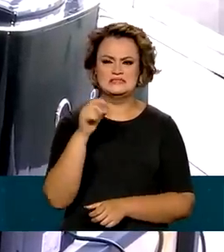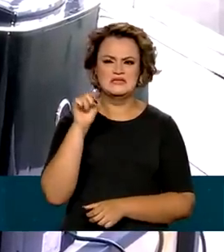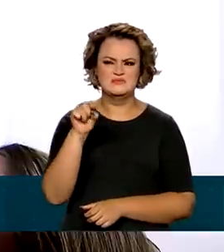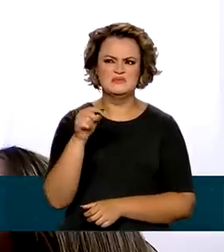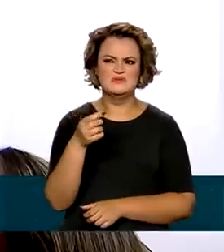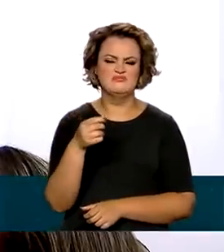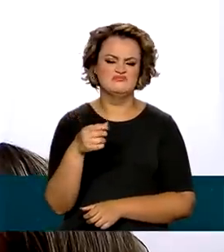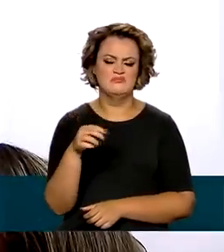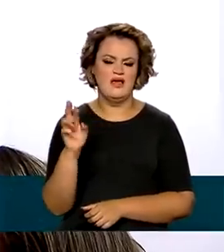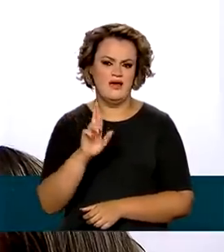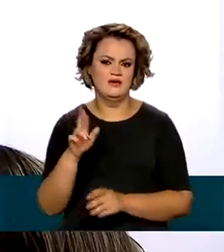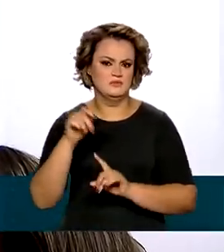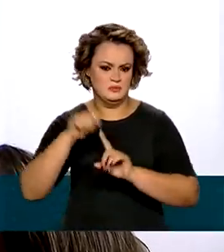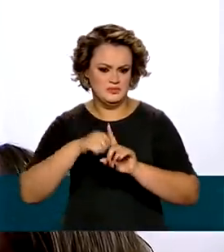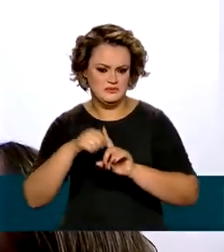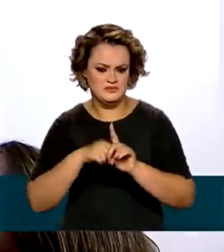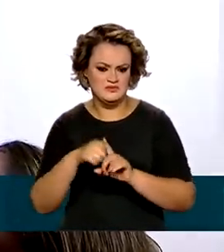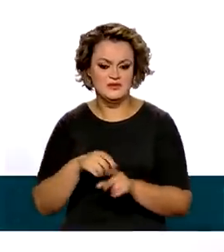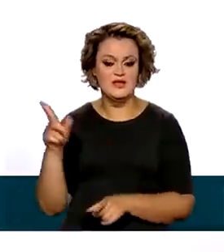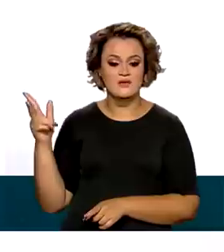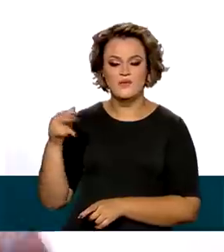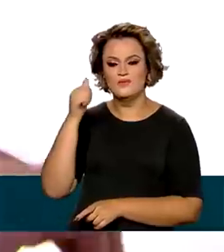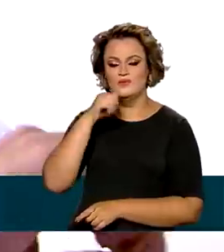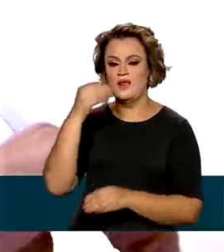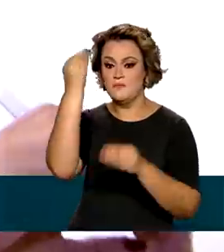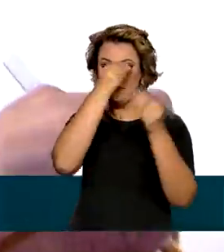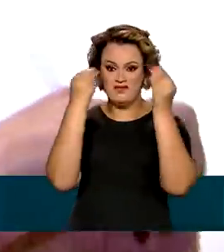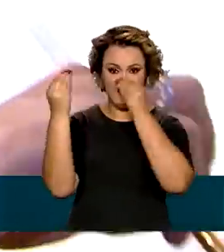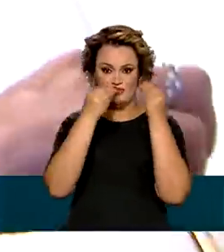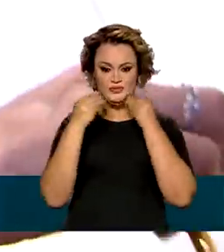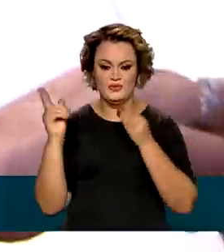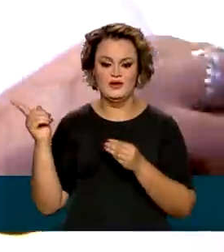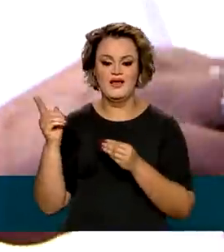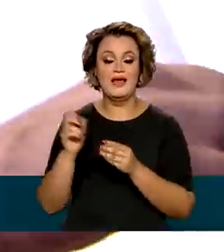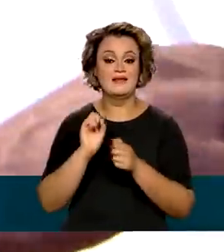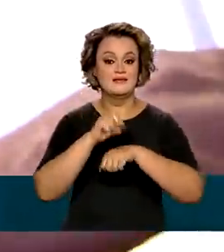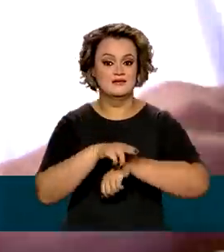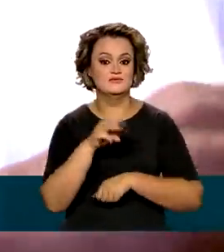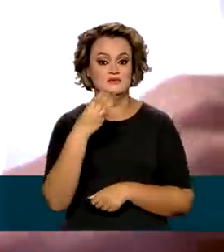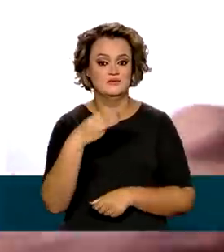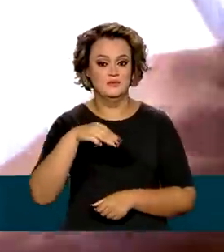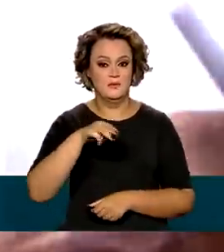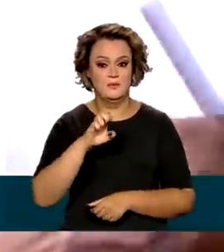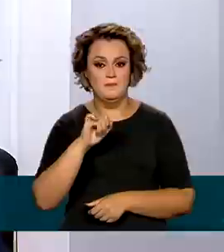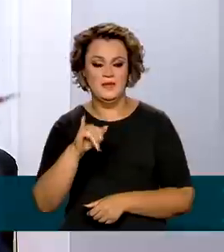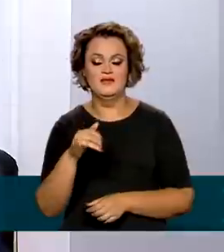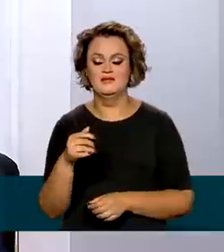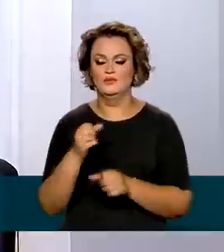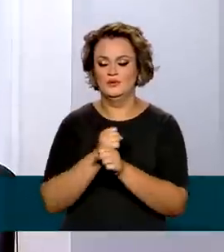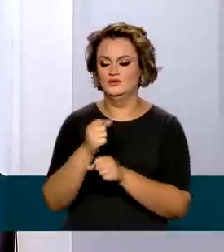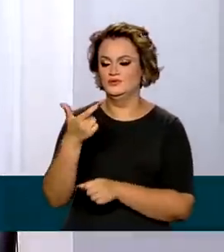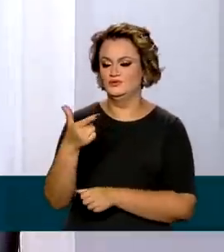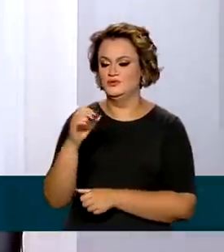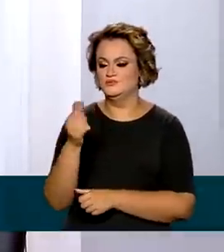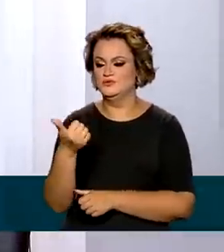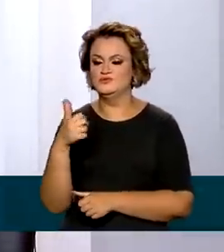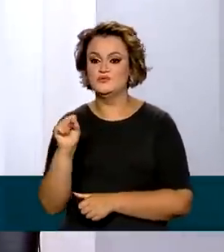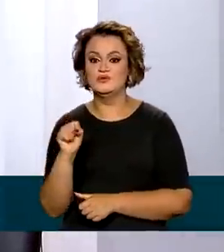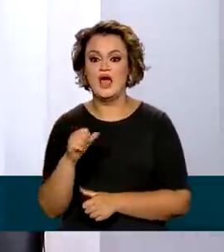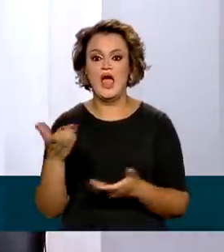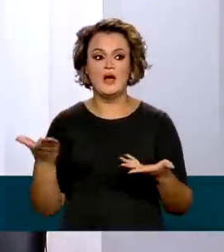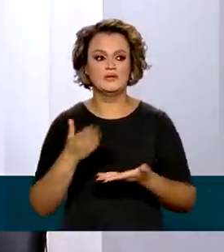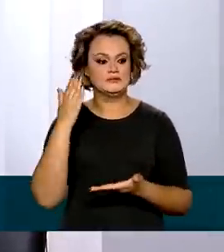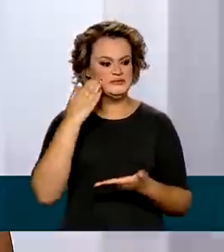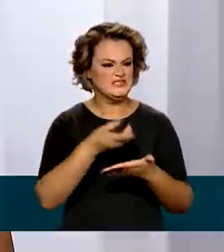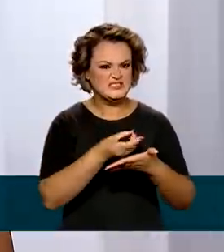por mês. Como é o caso dessa maquiadora. Ela se tornou MEI em 2018, mas só agora soube da obrigatoriedade